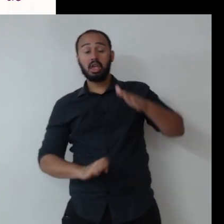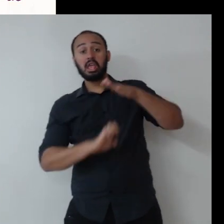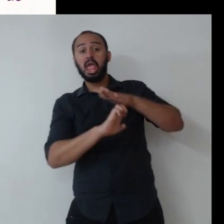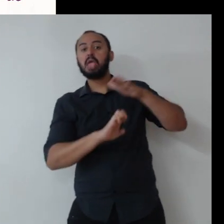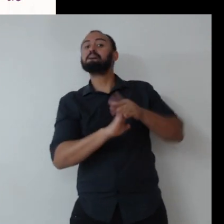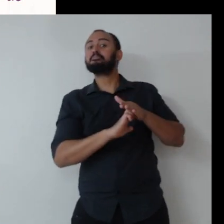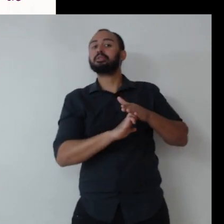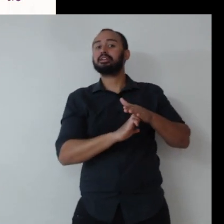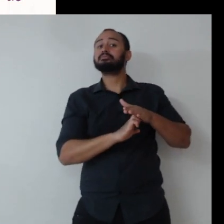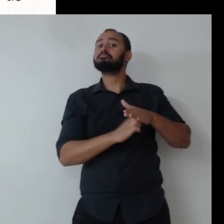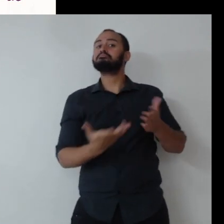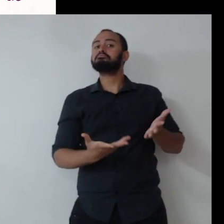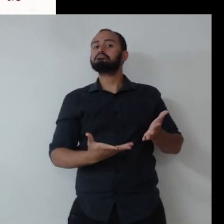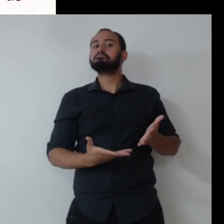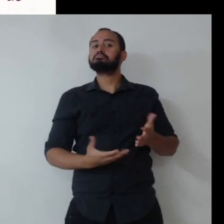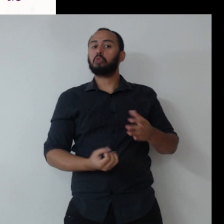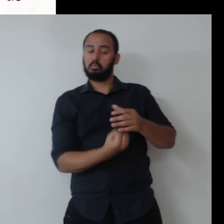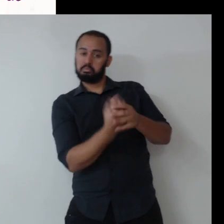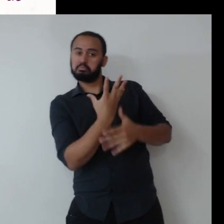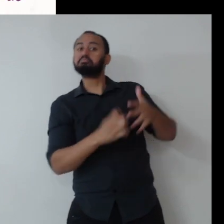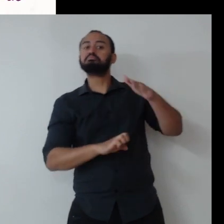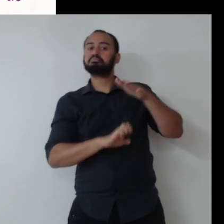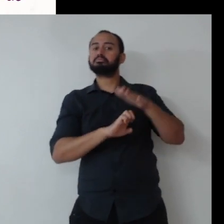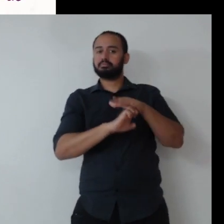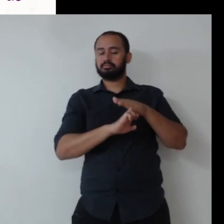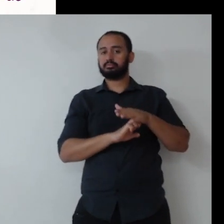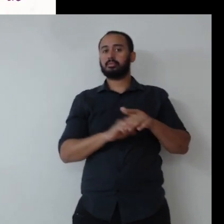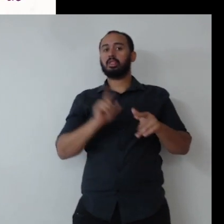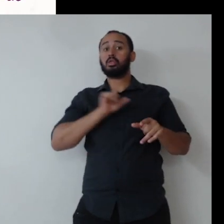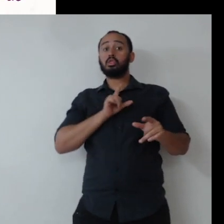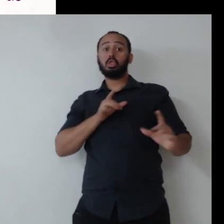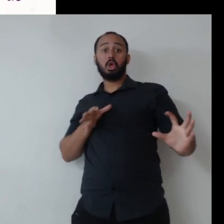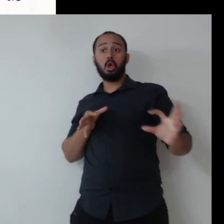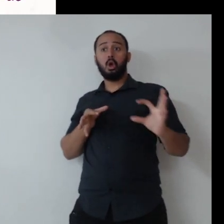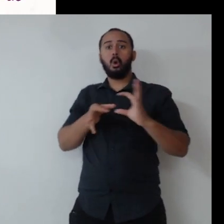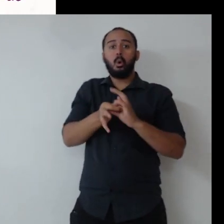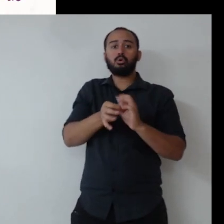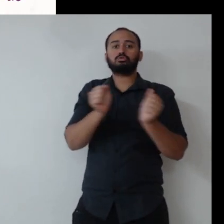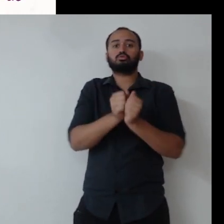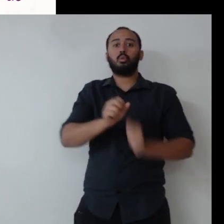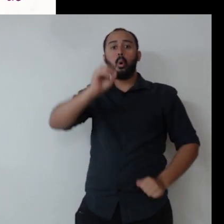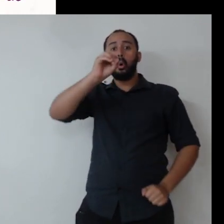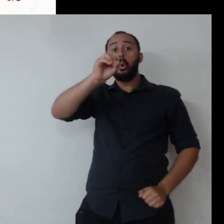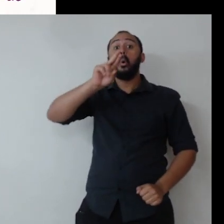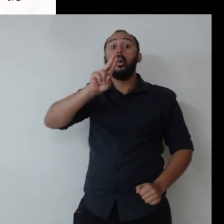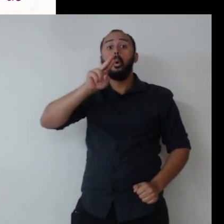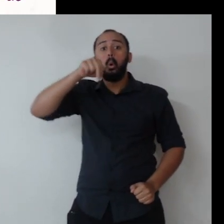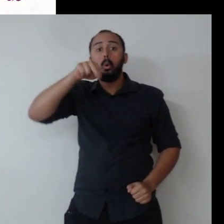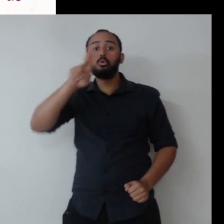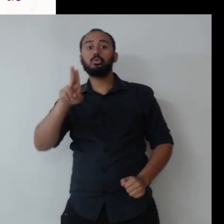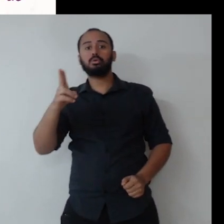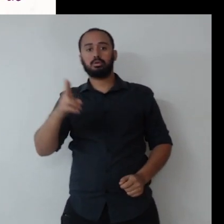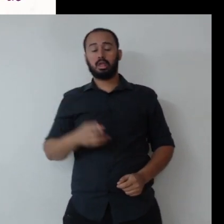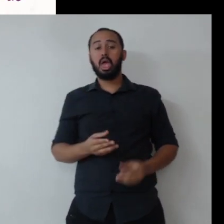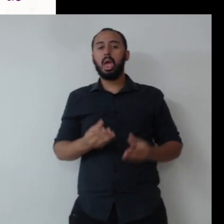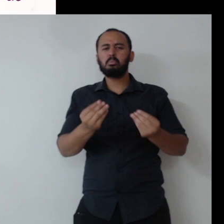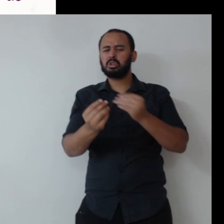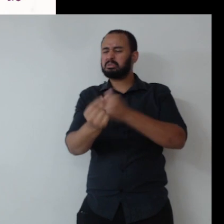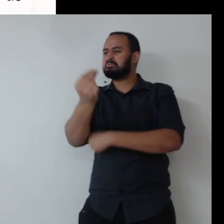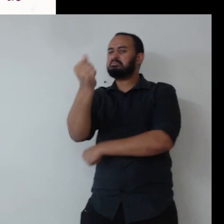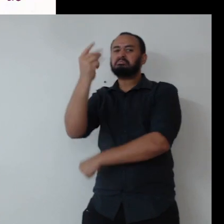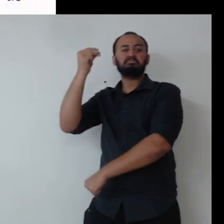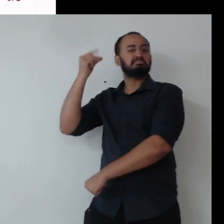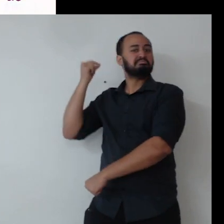né? E ele decorre do Pacto Global da ONU, que é lá de 2000. Ele é antigo, na